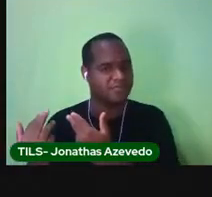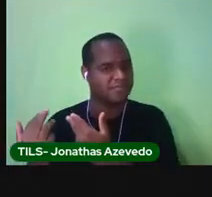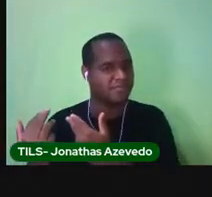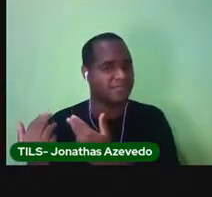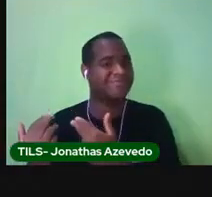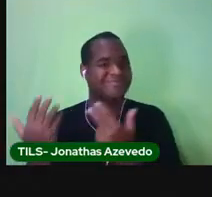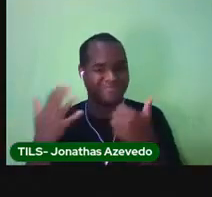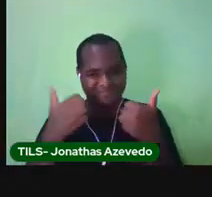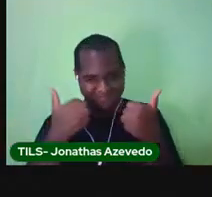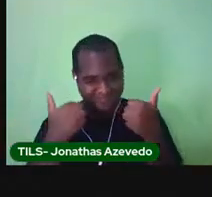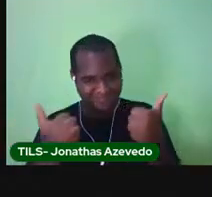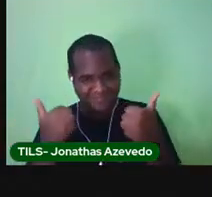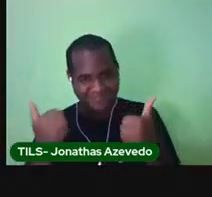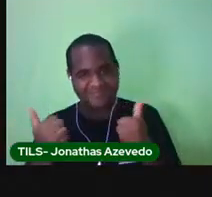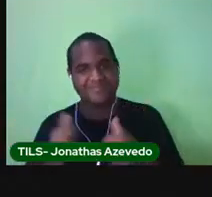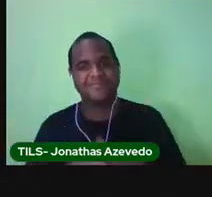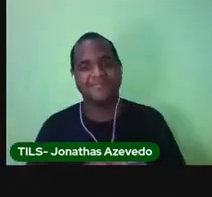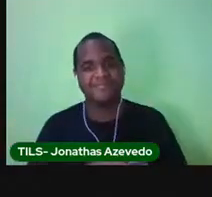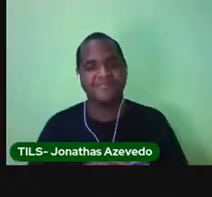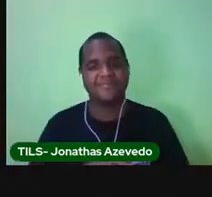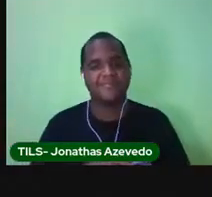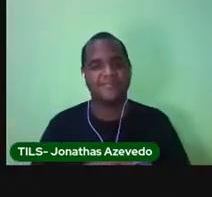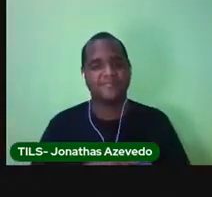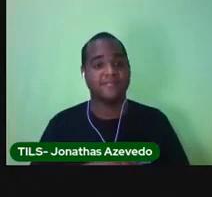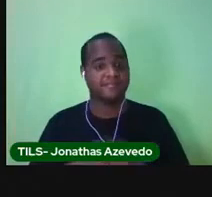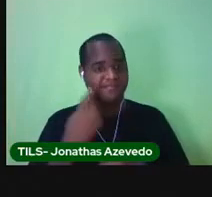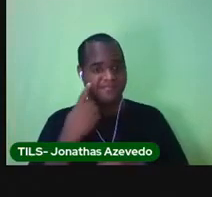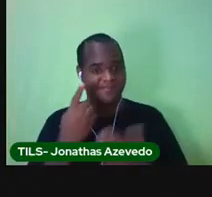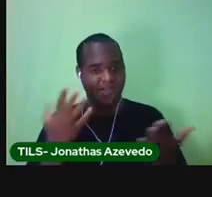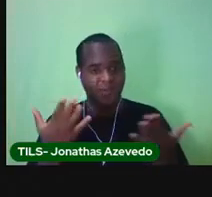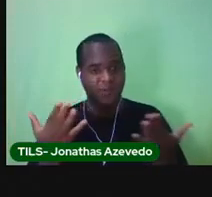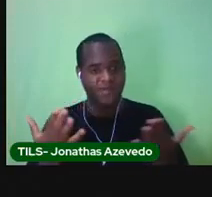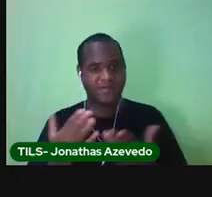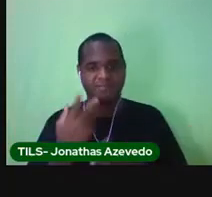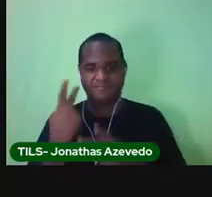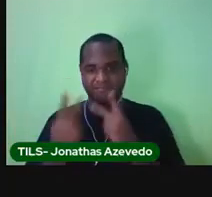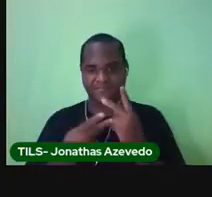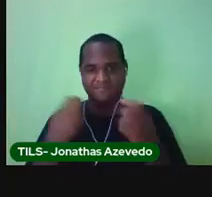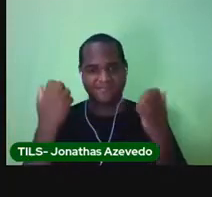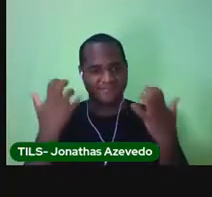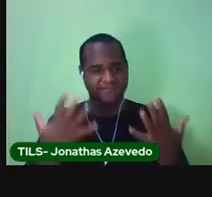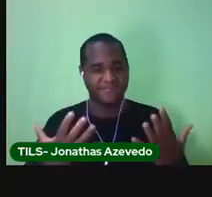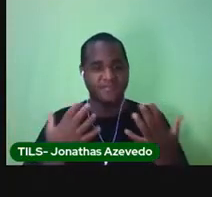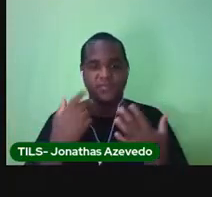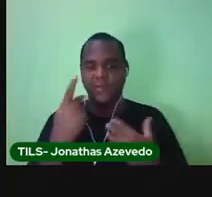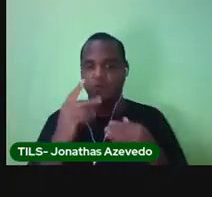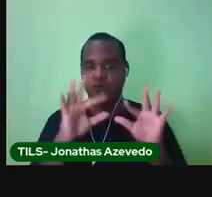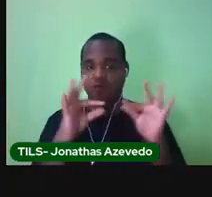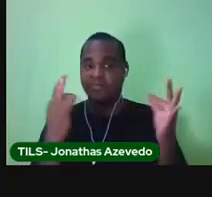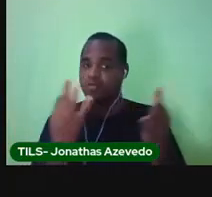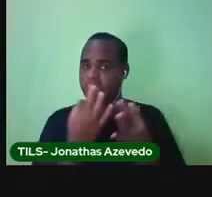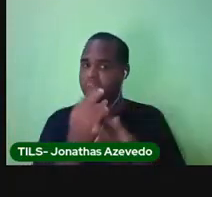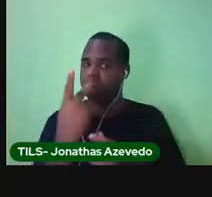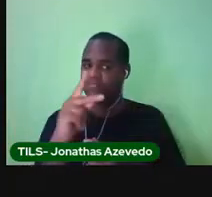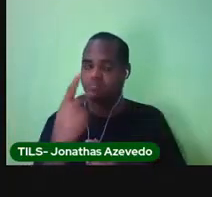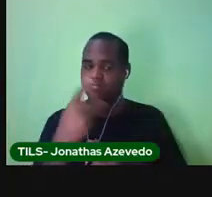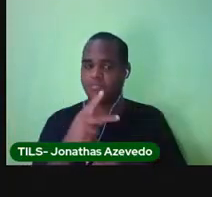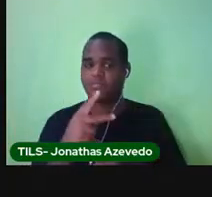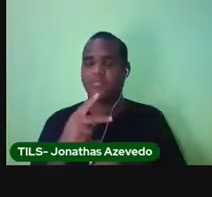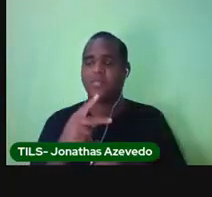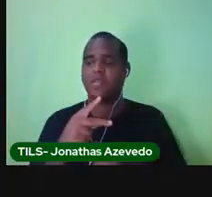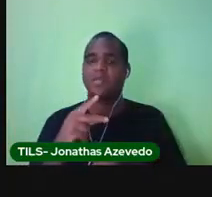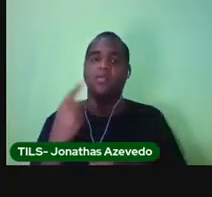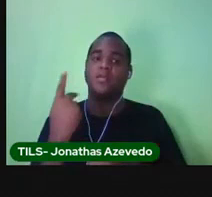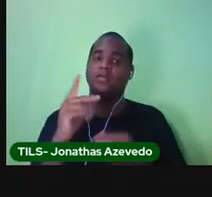Muito bem. Chegou a sua vez de falar um pouco da sua família. A sua